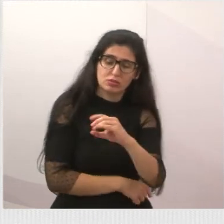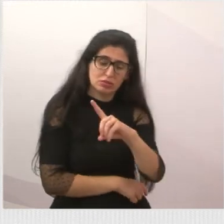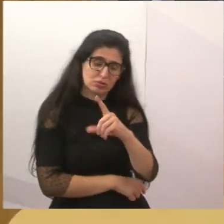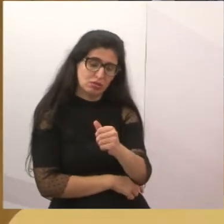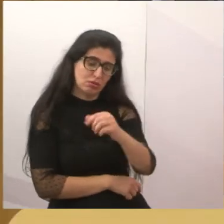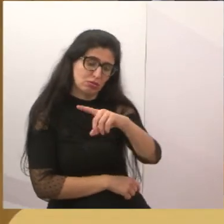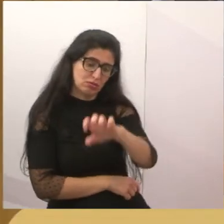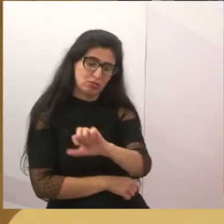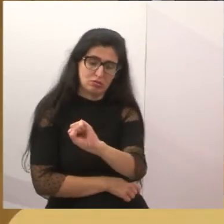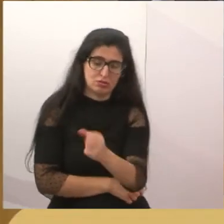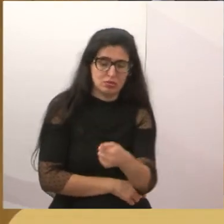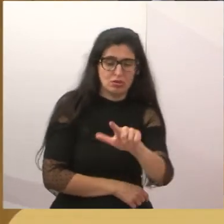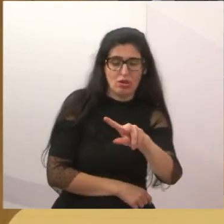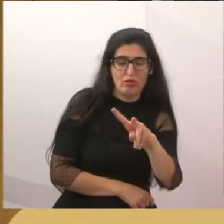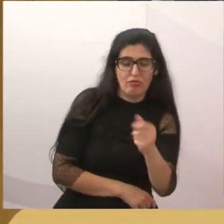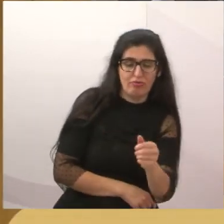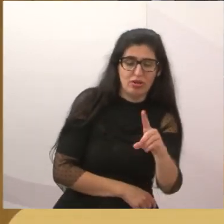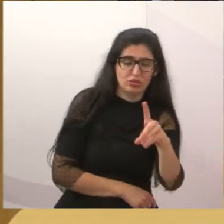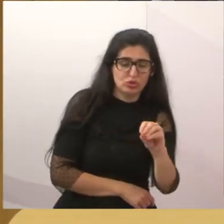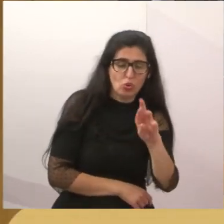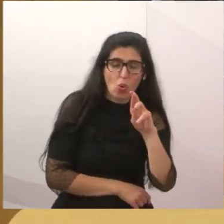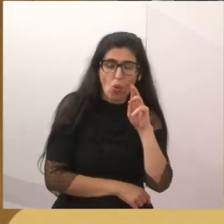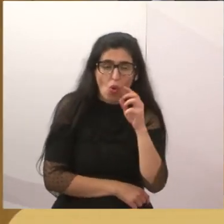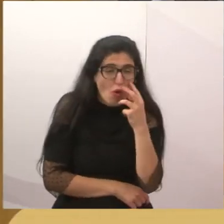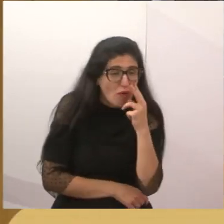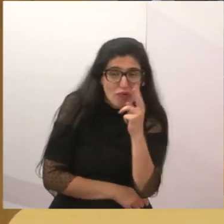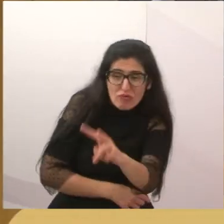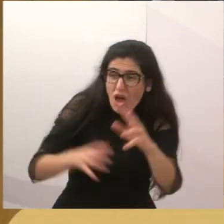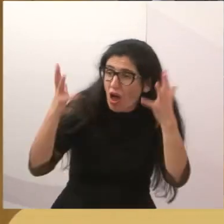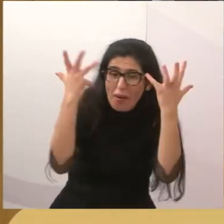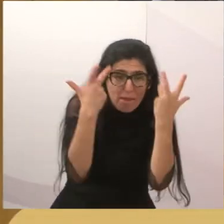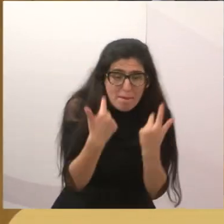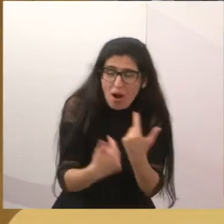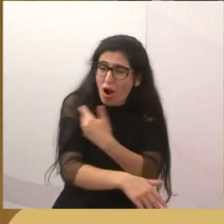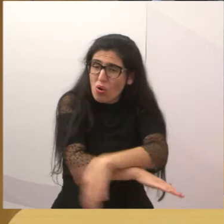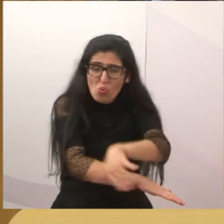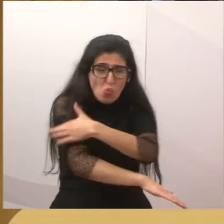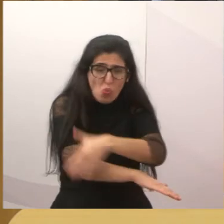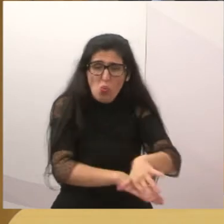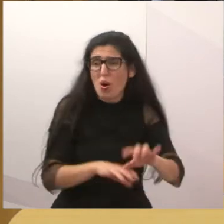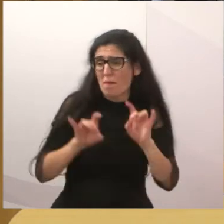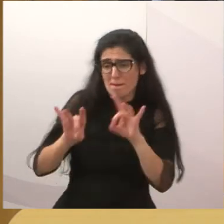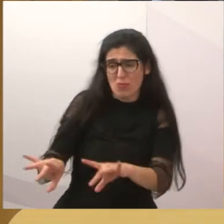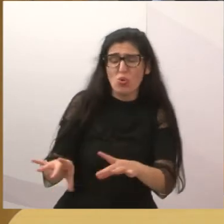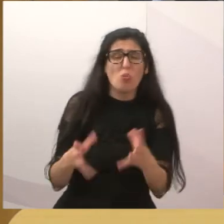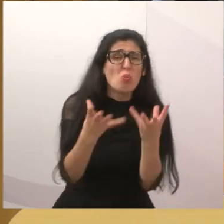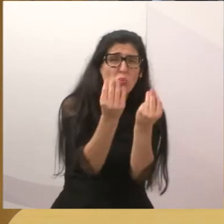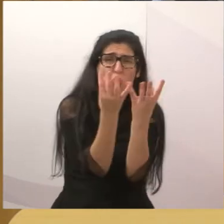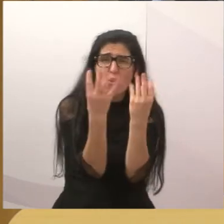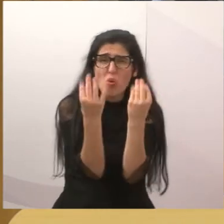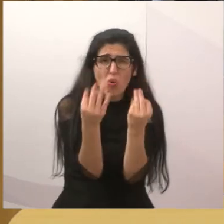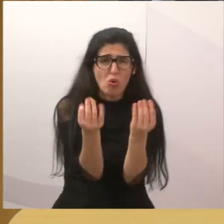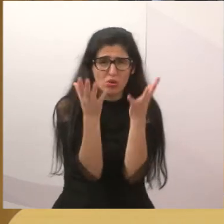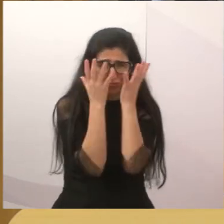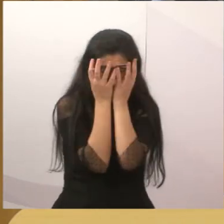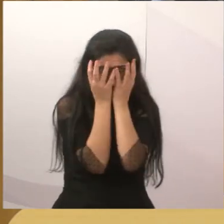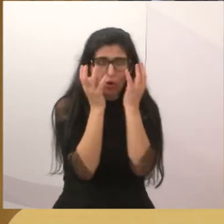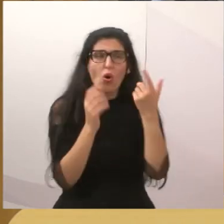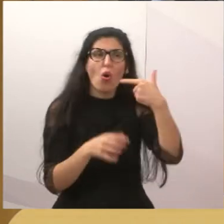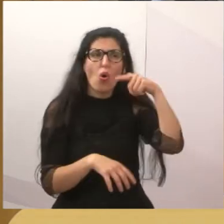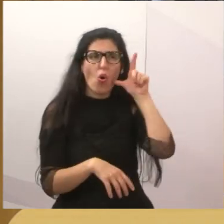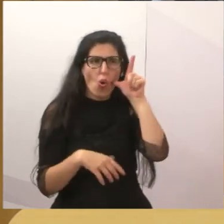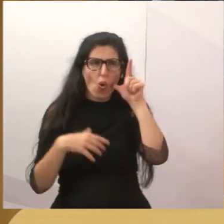Impressionante a quantidade de animais que eu vi na rua. Muitos. Muitos animais. Tanto que ontem eu resgatei uma com